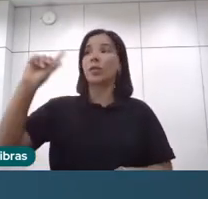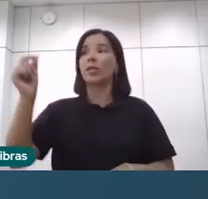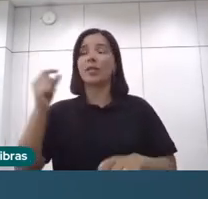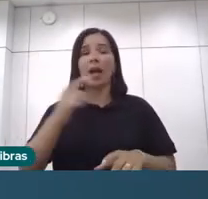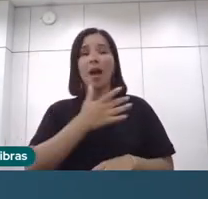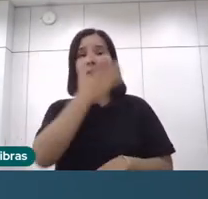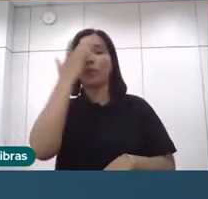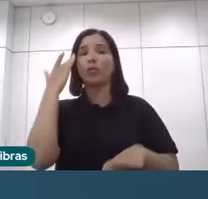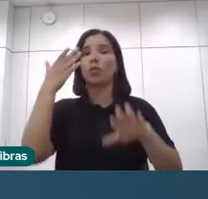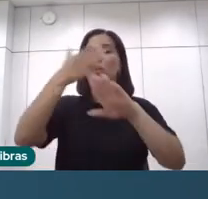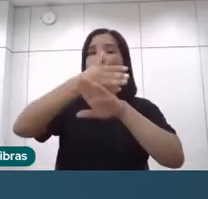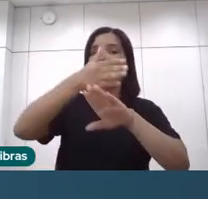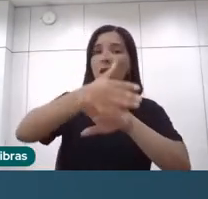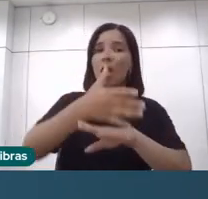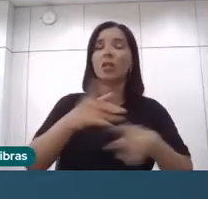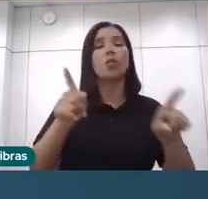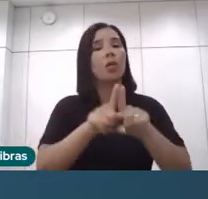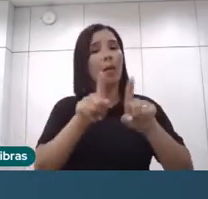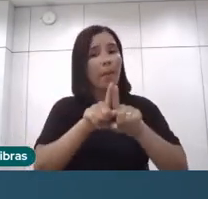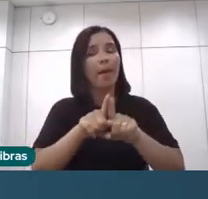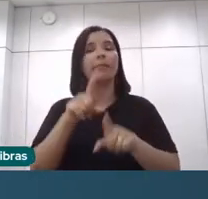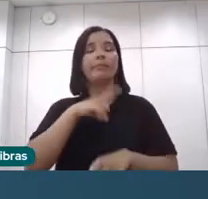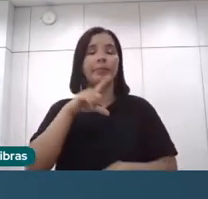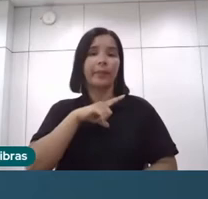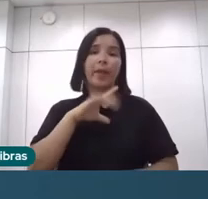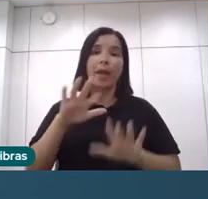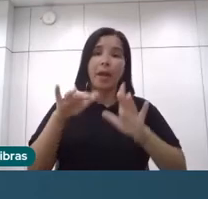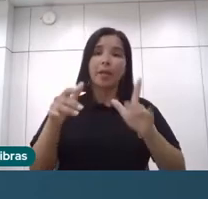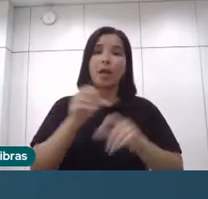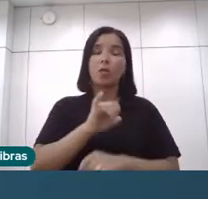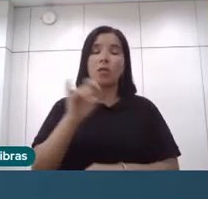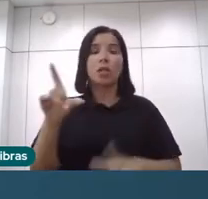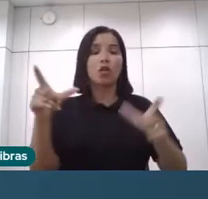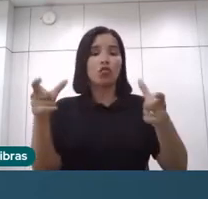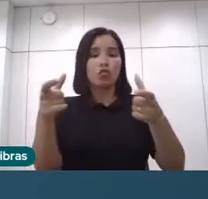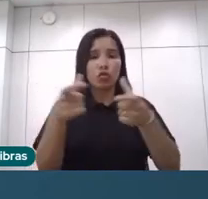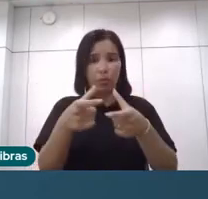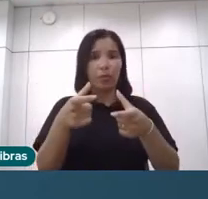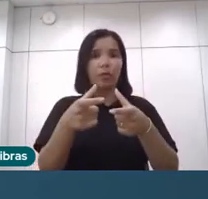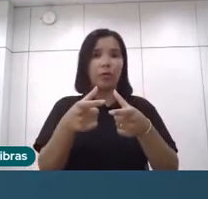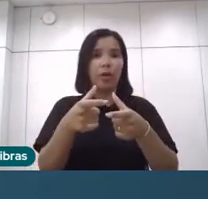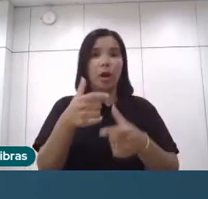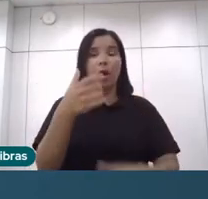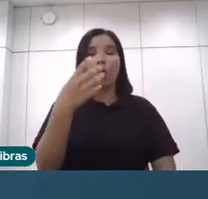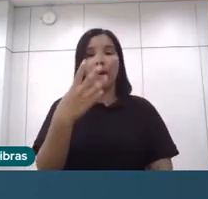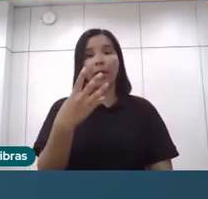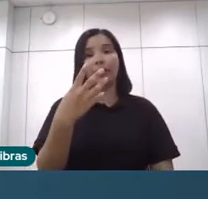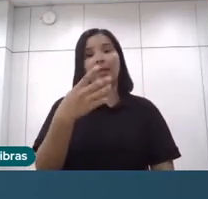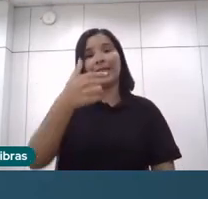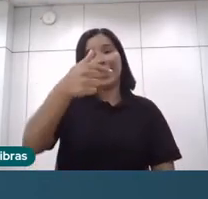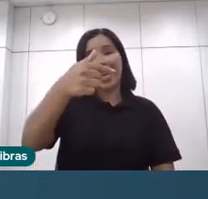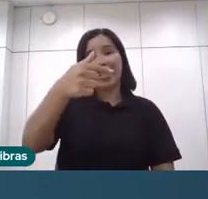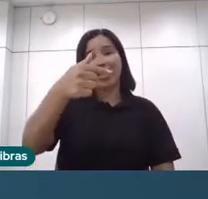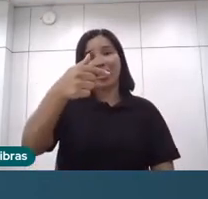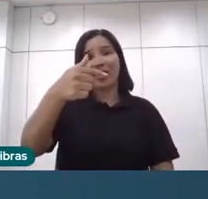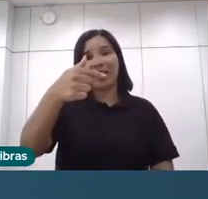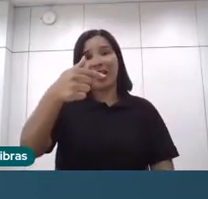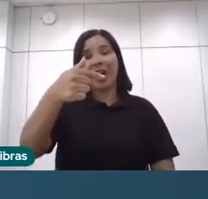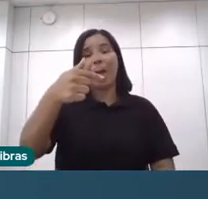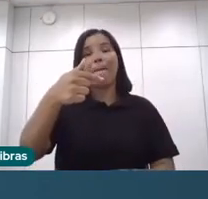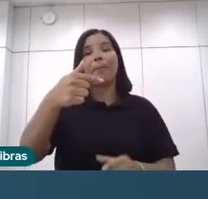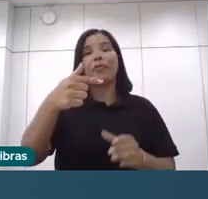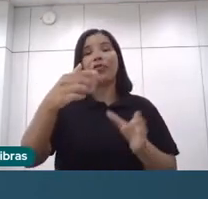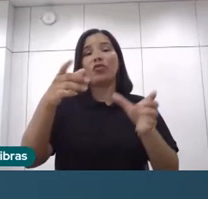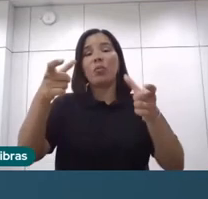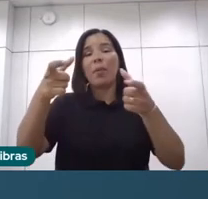final, a gente até fala assim, não dá para dizer que diminuiu, né, porque de 46% para 45% tem uma questão